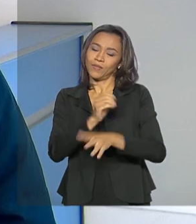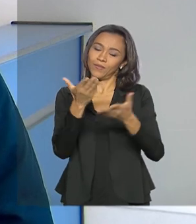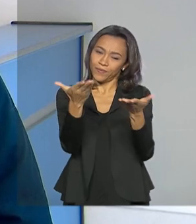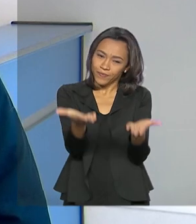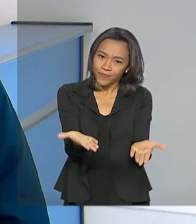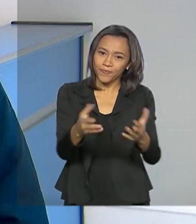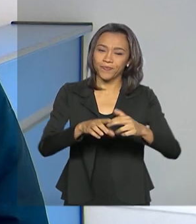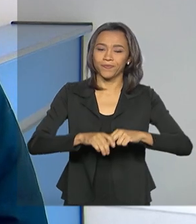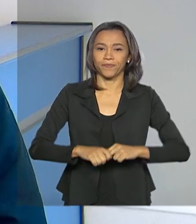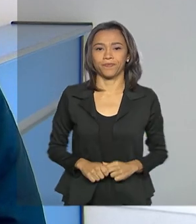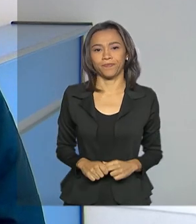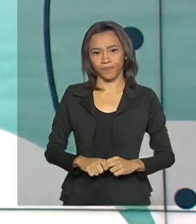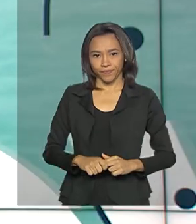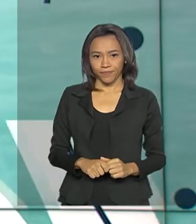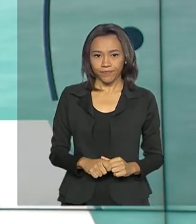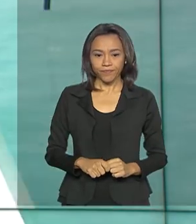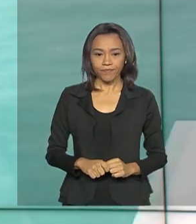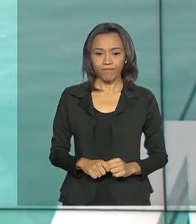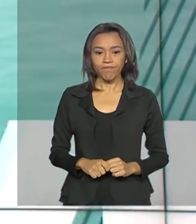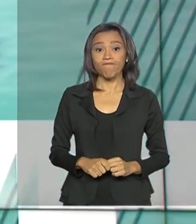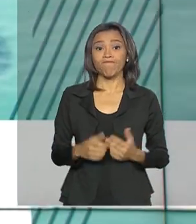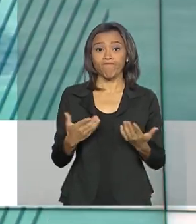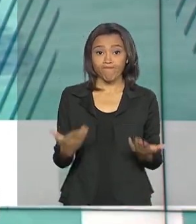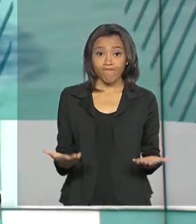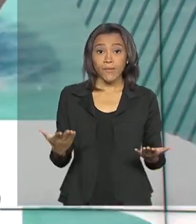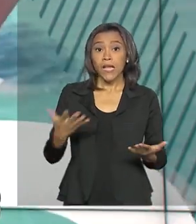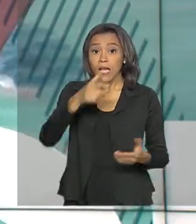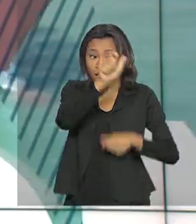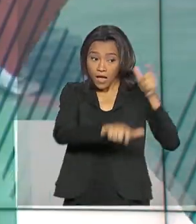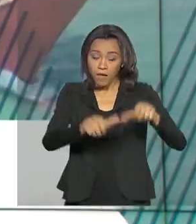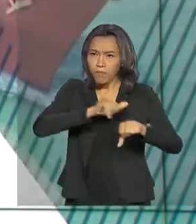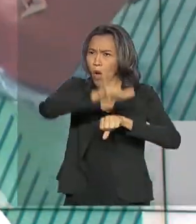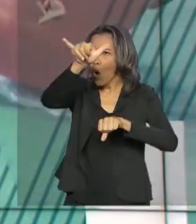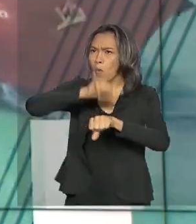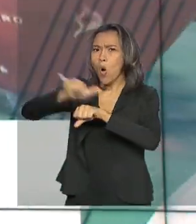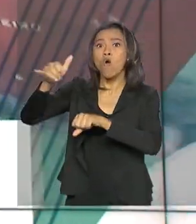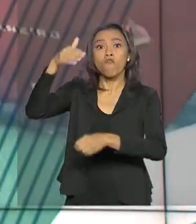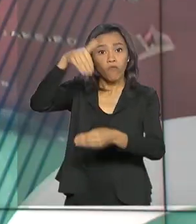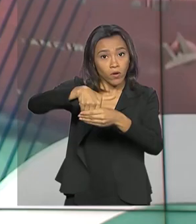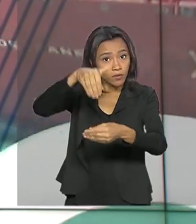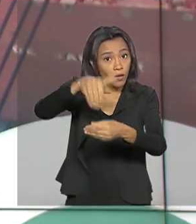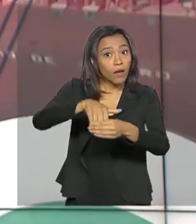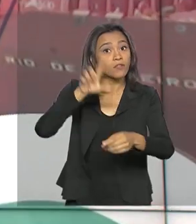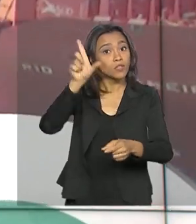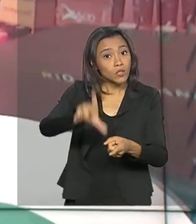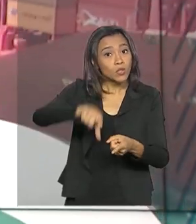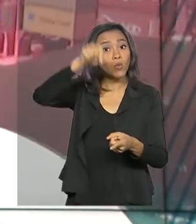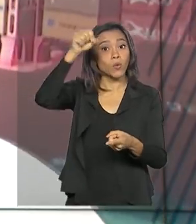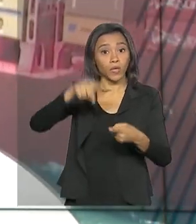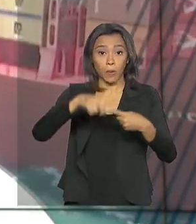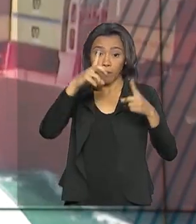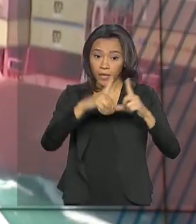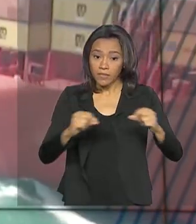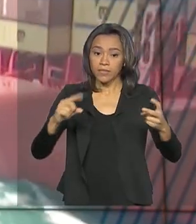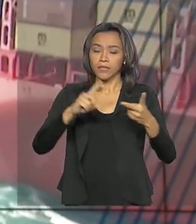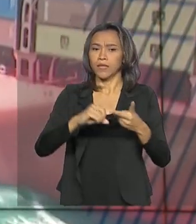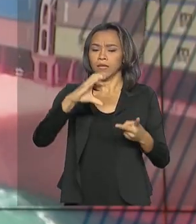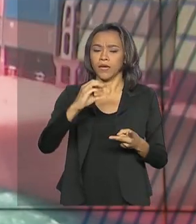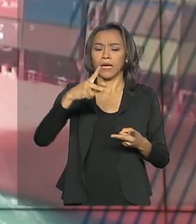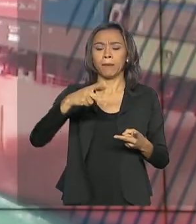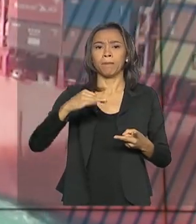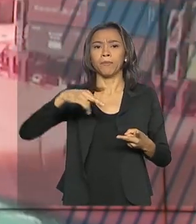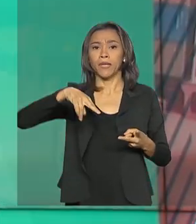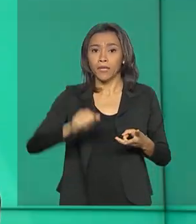Lago, para o governo agora. Os passageiros votaram e elegeram os aeroportos de Brasília, Campinas,